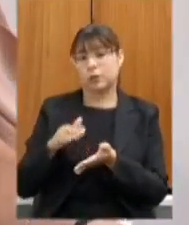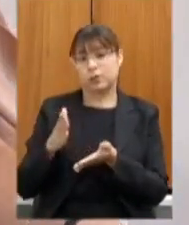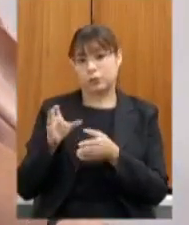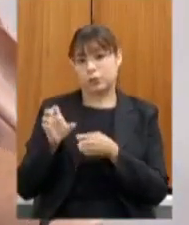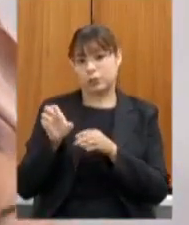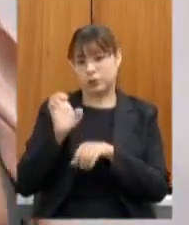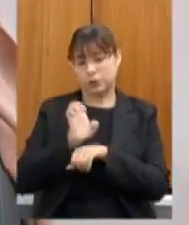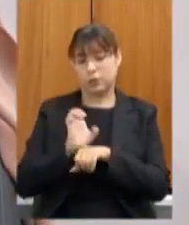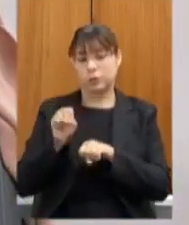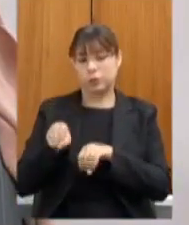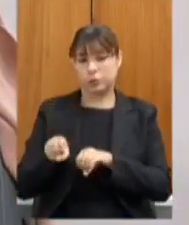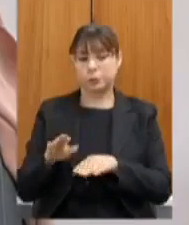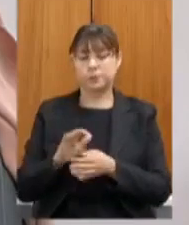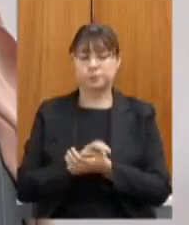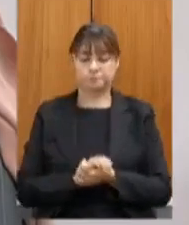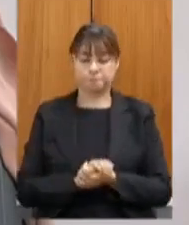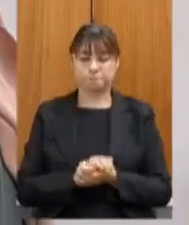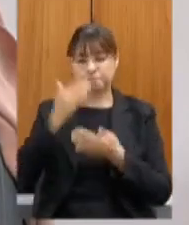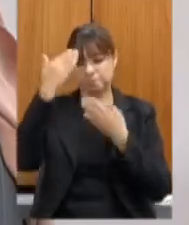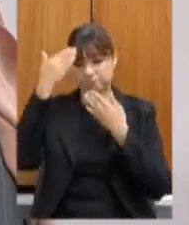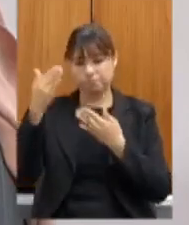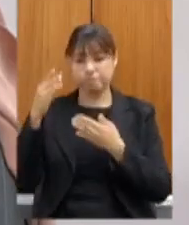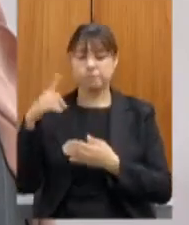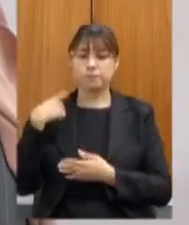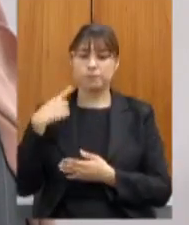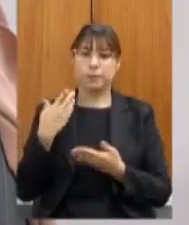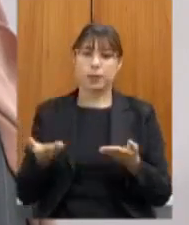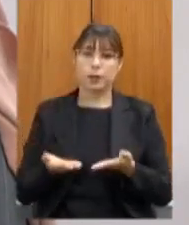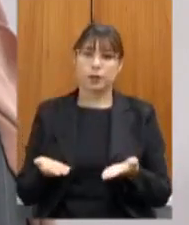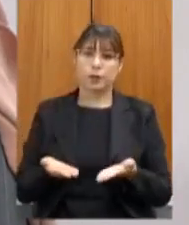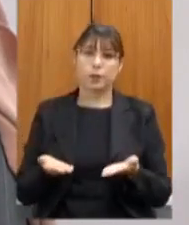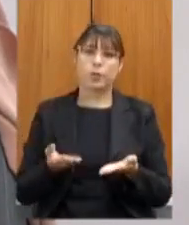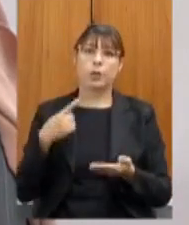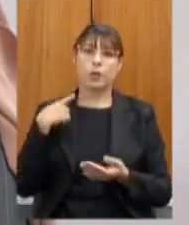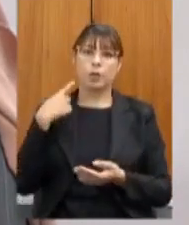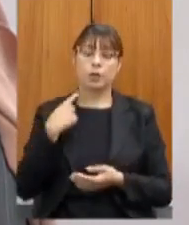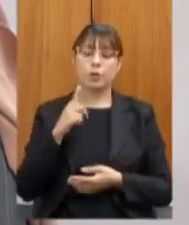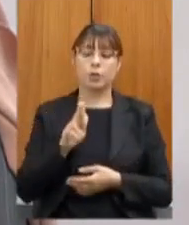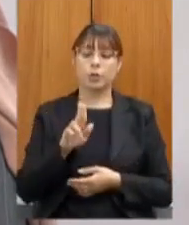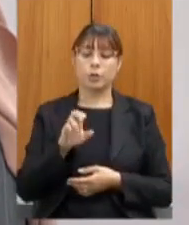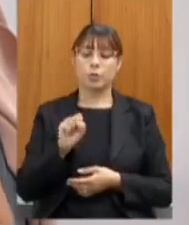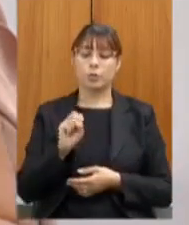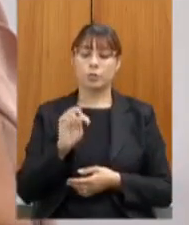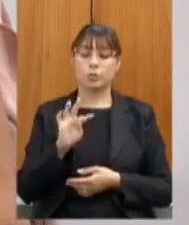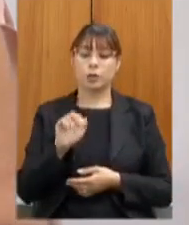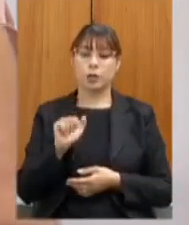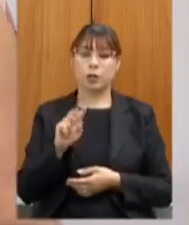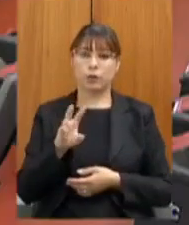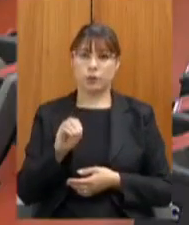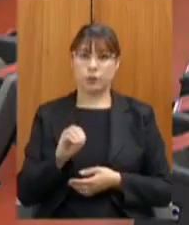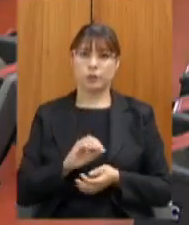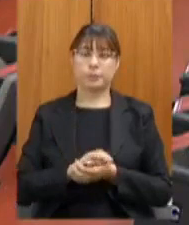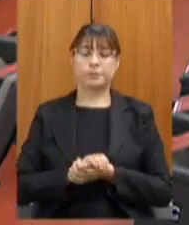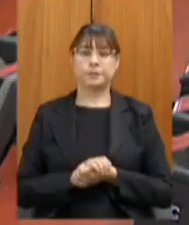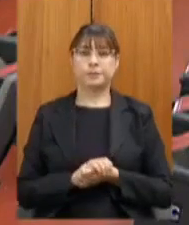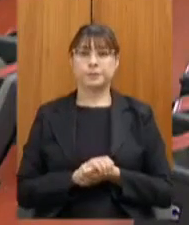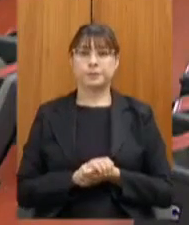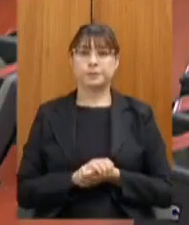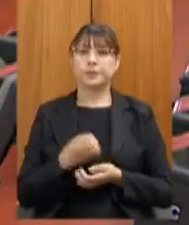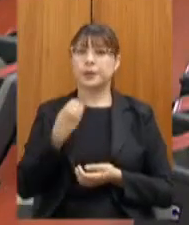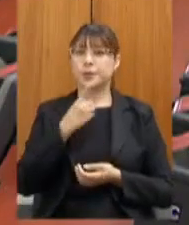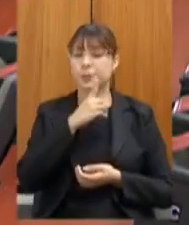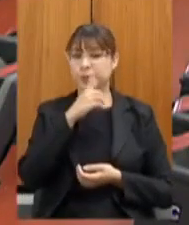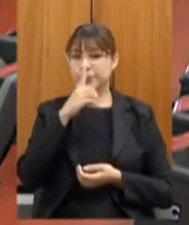Obrigada deputado passo agora as considerações do deputado Gustavo Valadares Bom